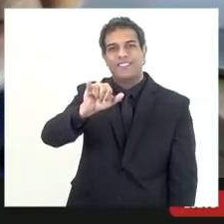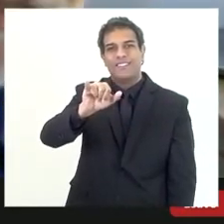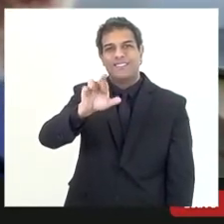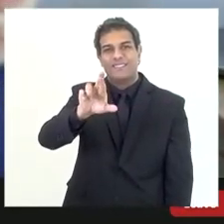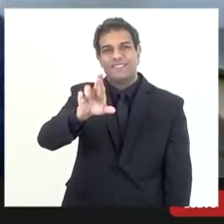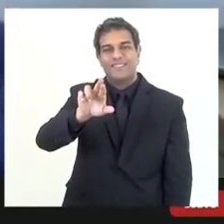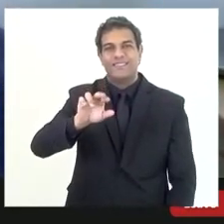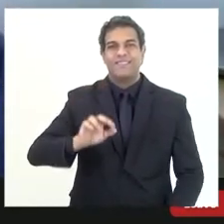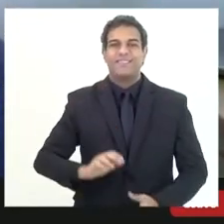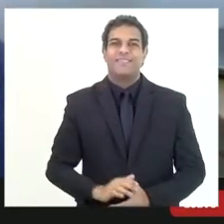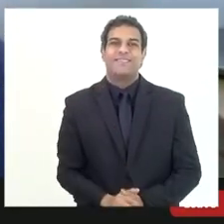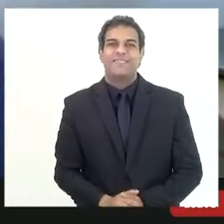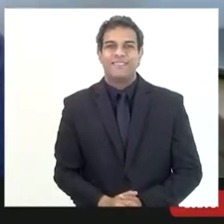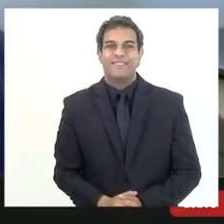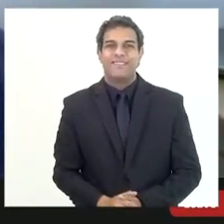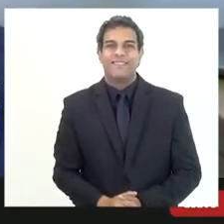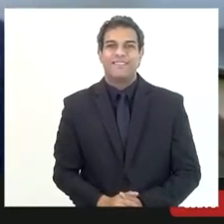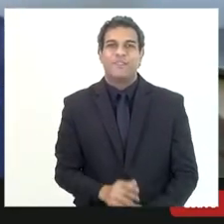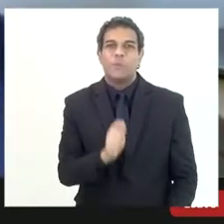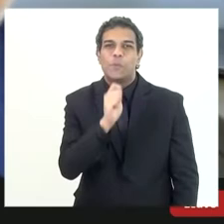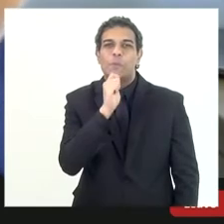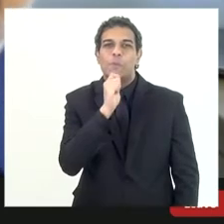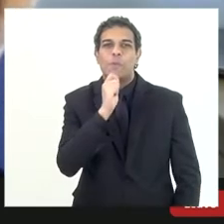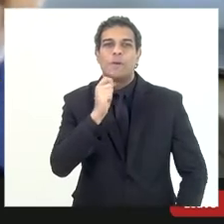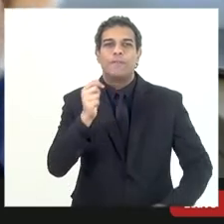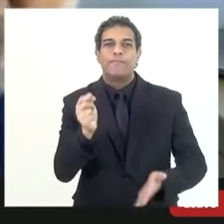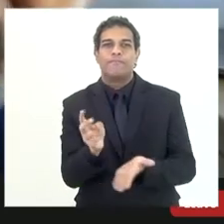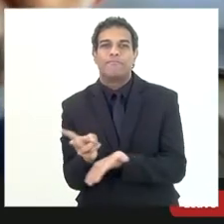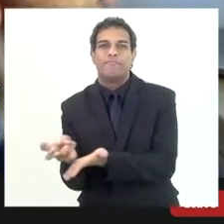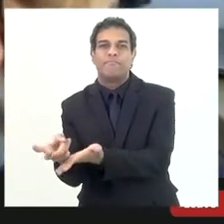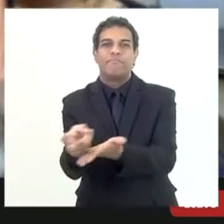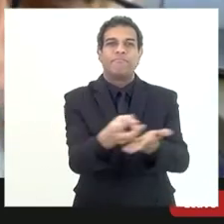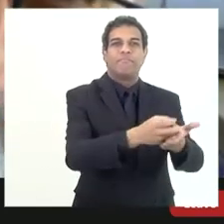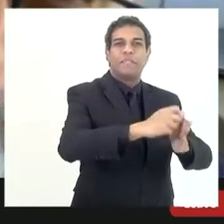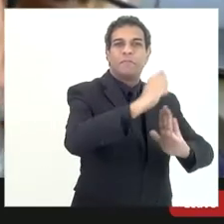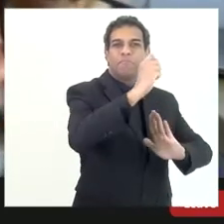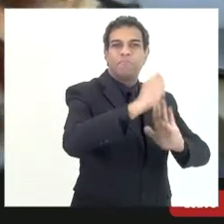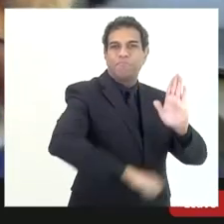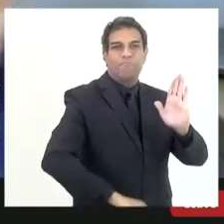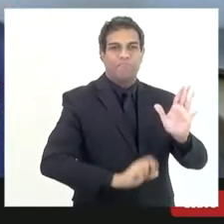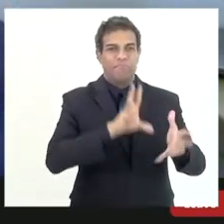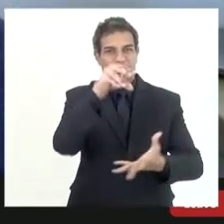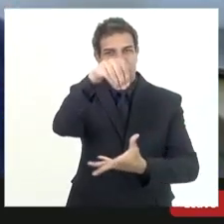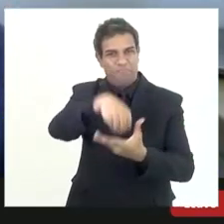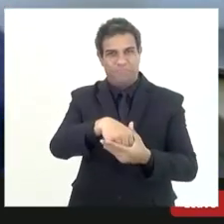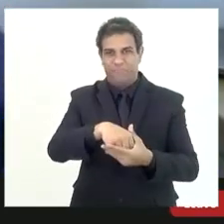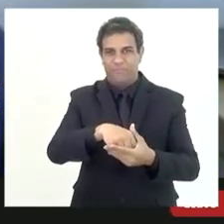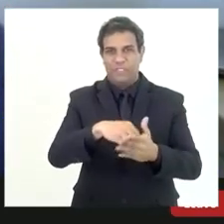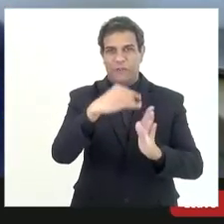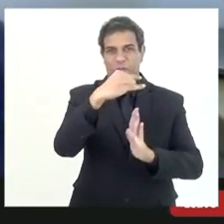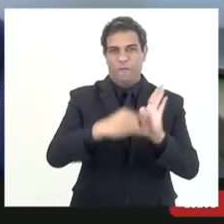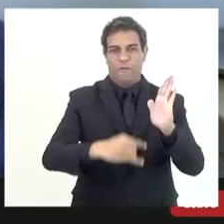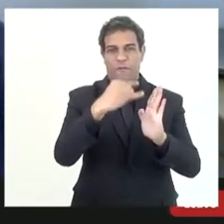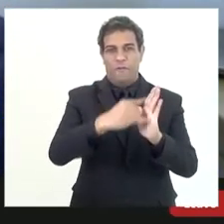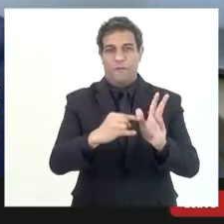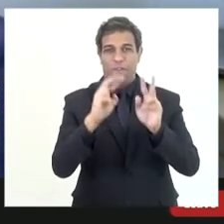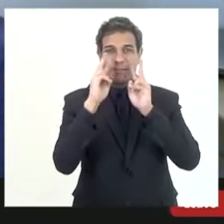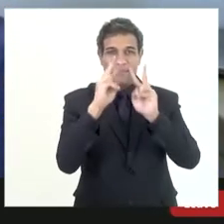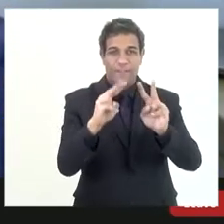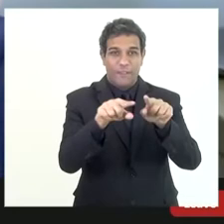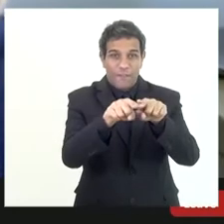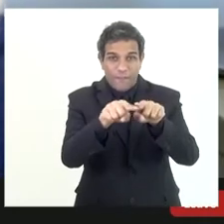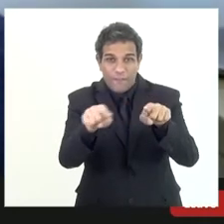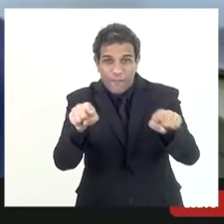nos traz porque não tributamos ICMS na exportação o senhor pode se amarrar aí na